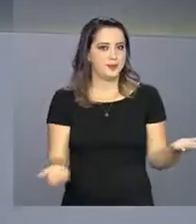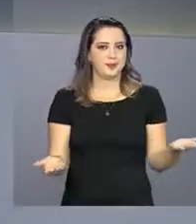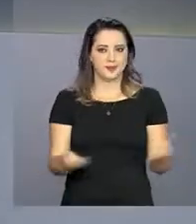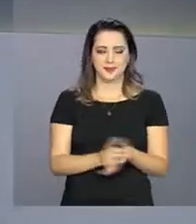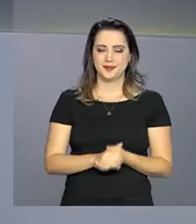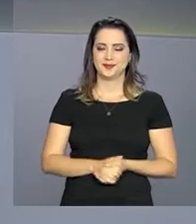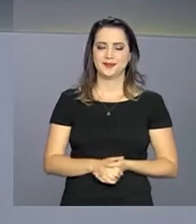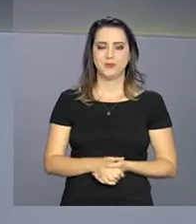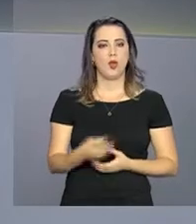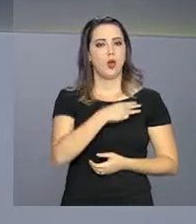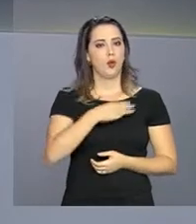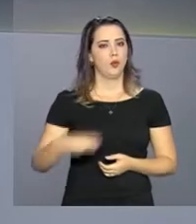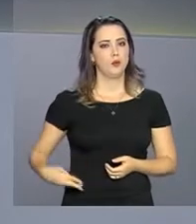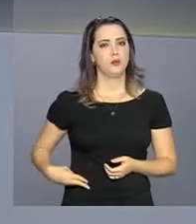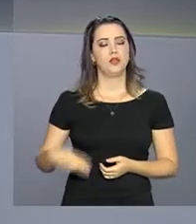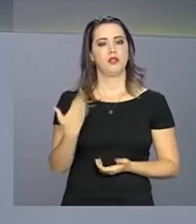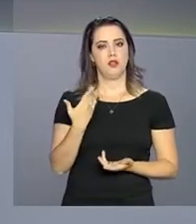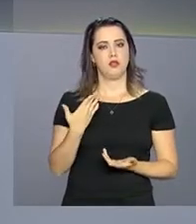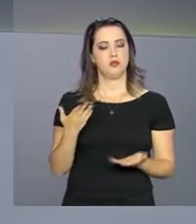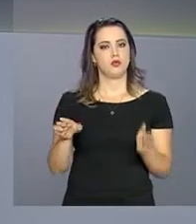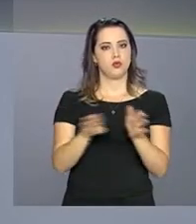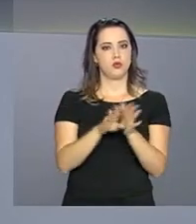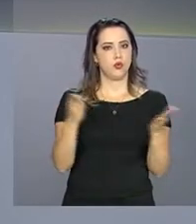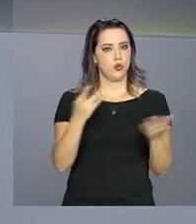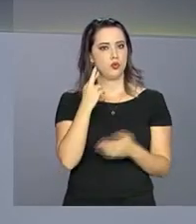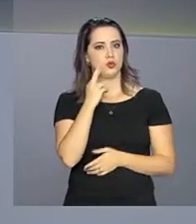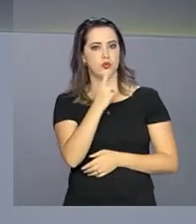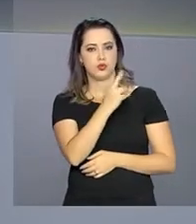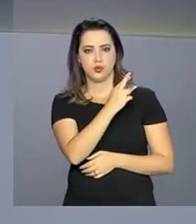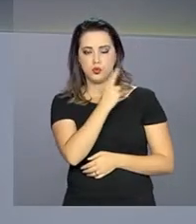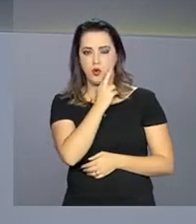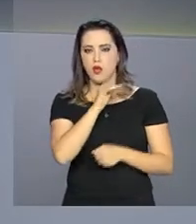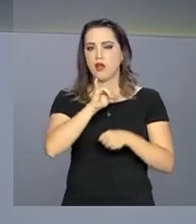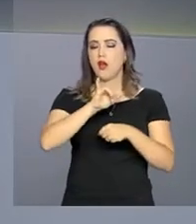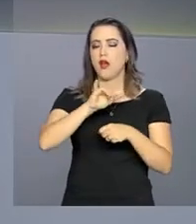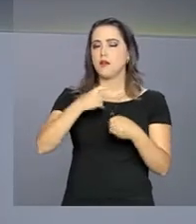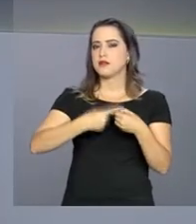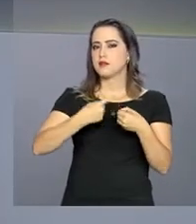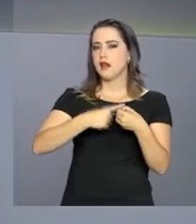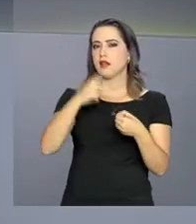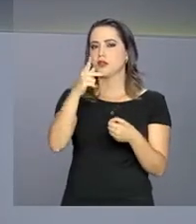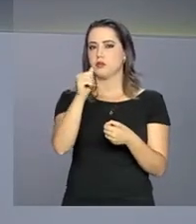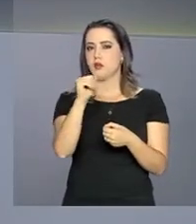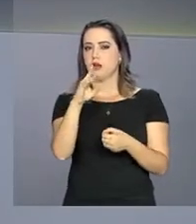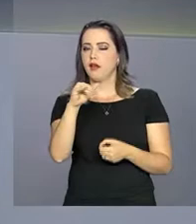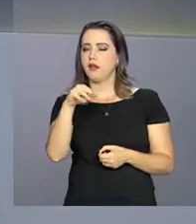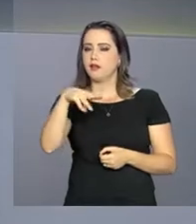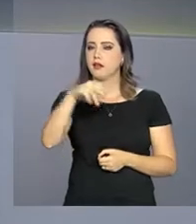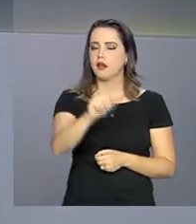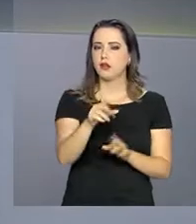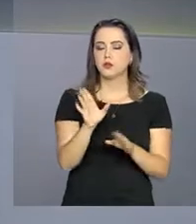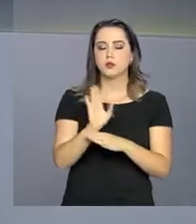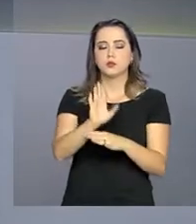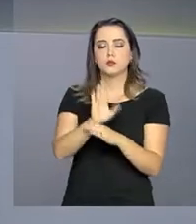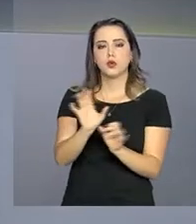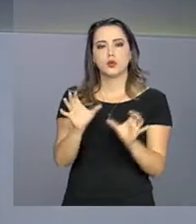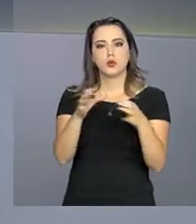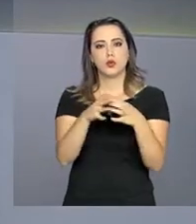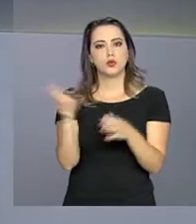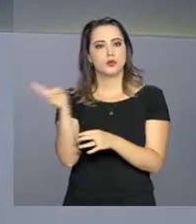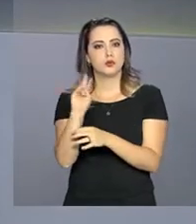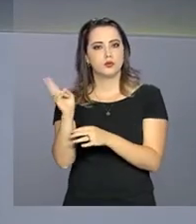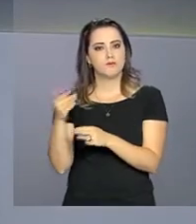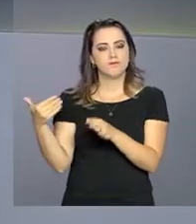Jugman chegou hoje a Pacaraima, em Roraima, para acompanhar o trabalho de acolhida aos imigrantes venezuelanos que fogem da crise no país